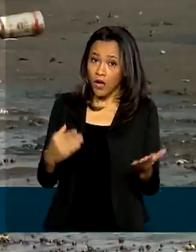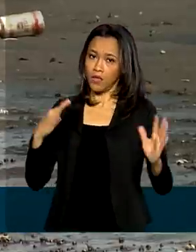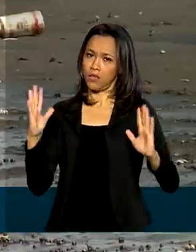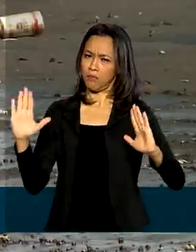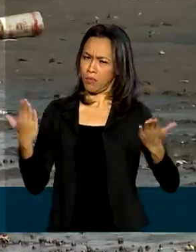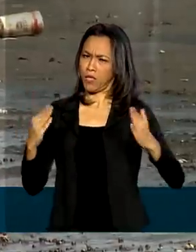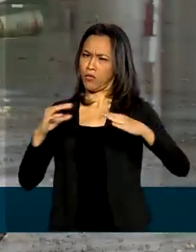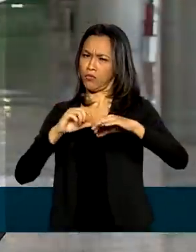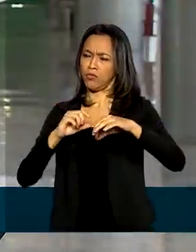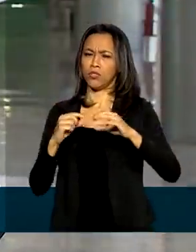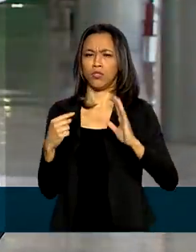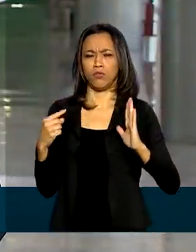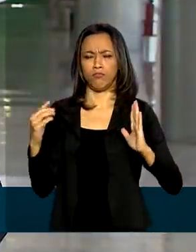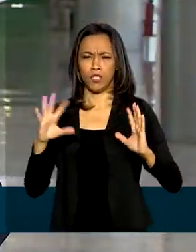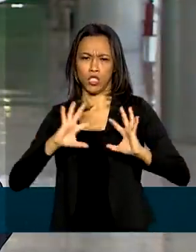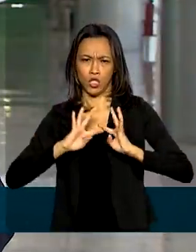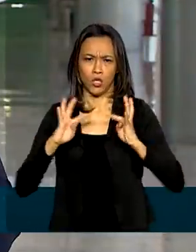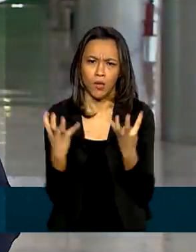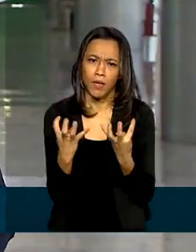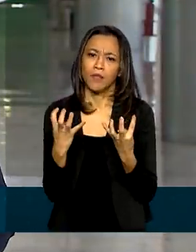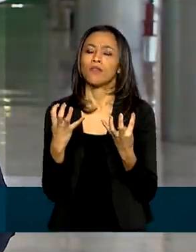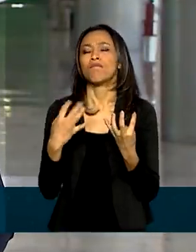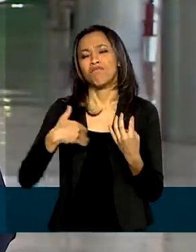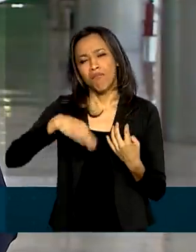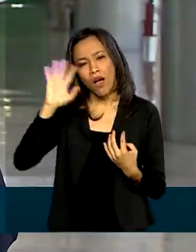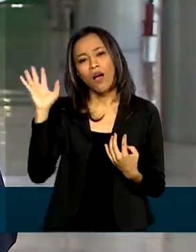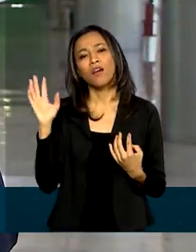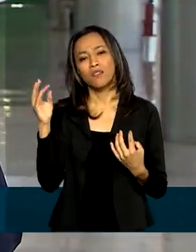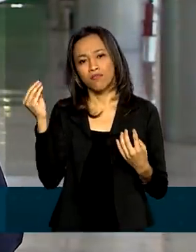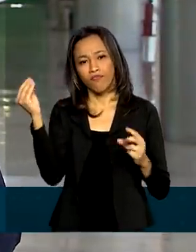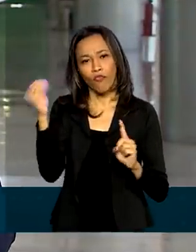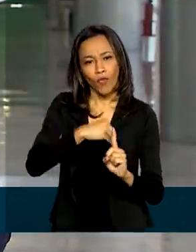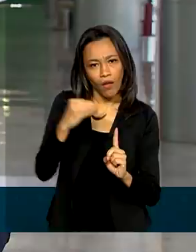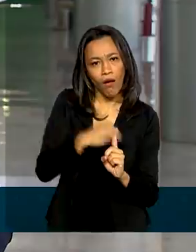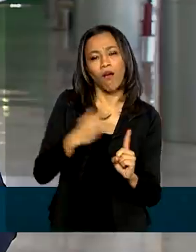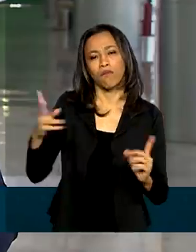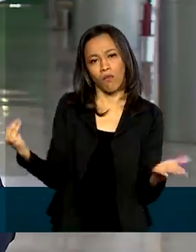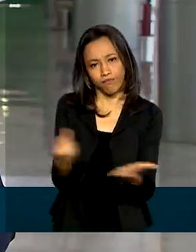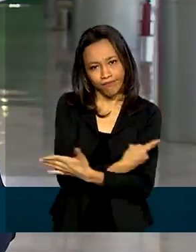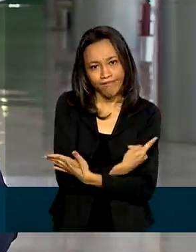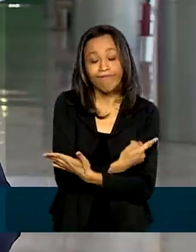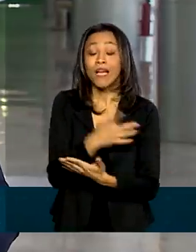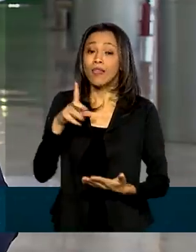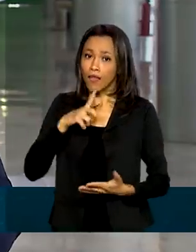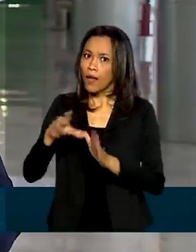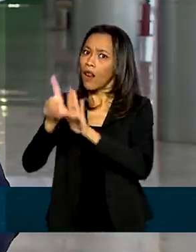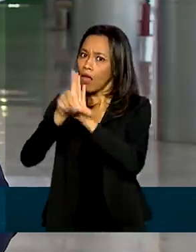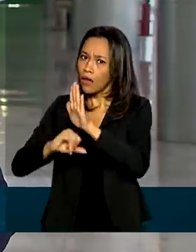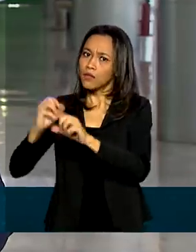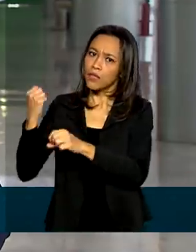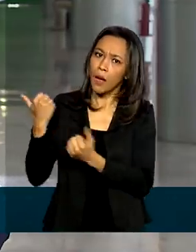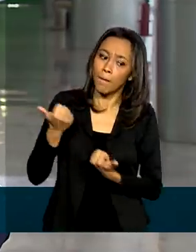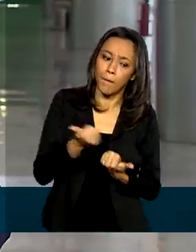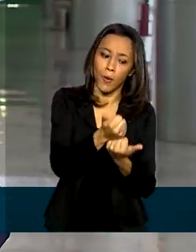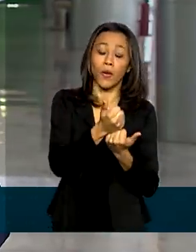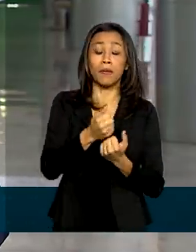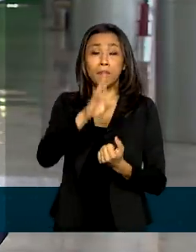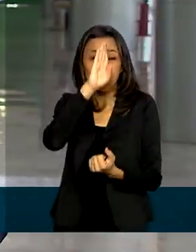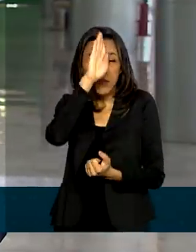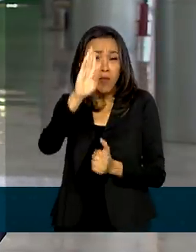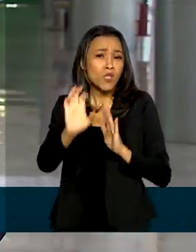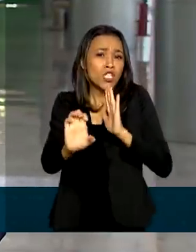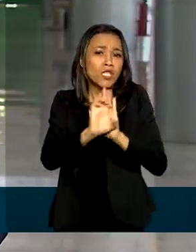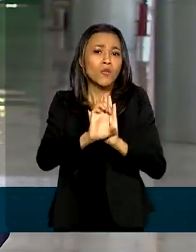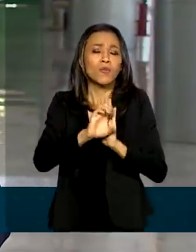esse grupo acaba ficando ainda mais vulnerável. Bem, vale lembrar que existem várias leis que amparam esse grupo, inclusive o Estatuto da Criança